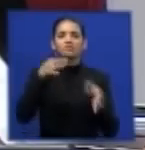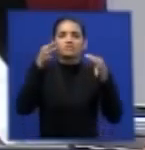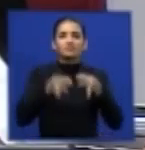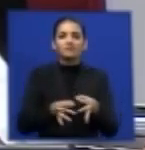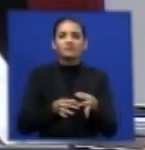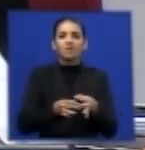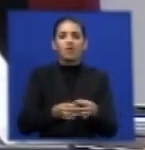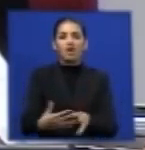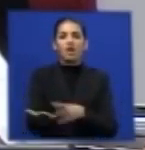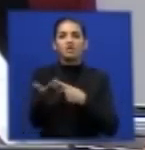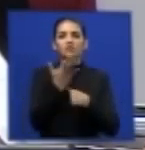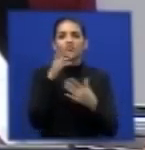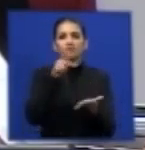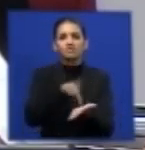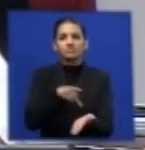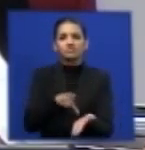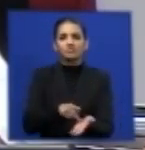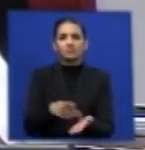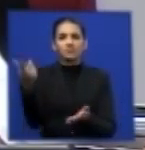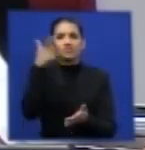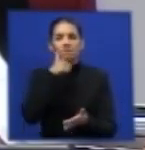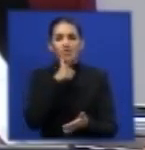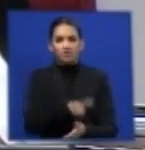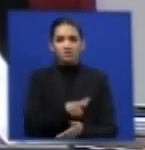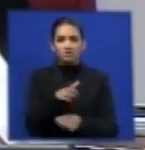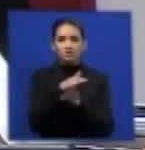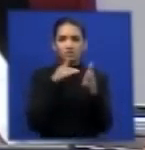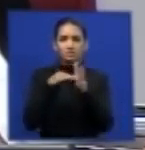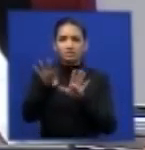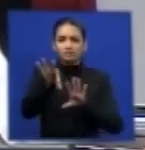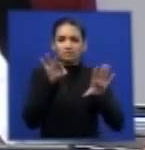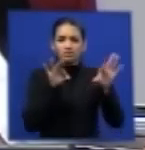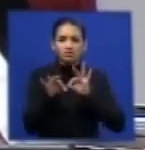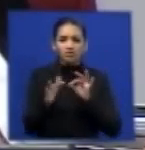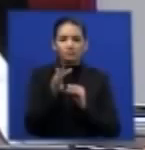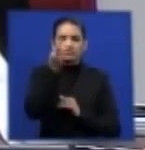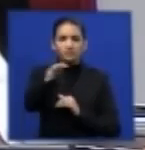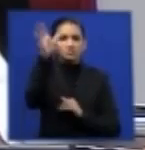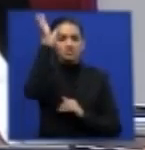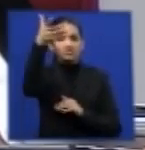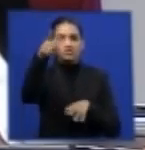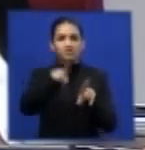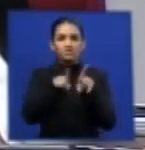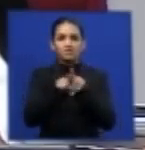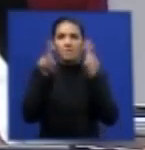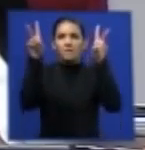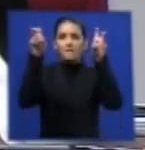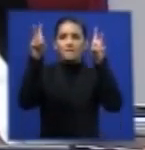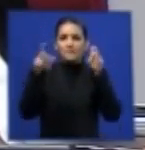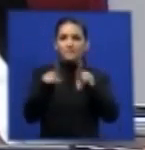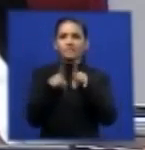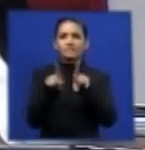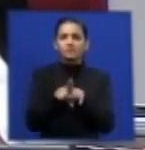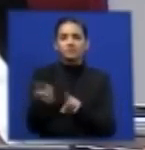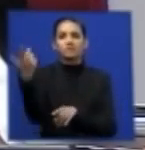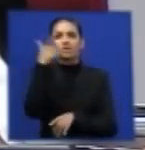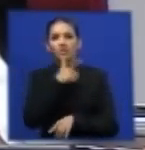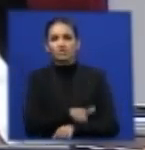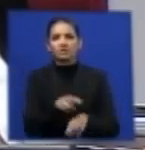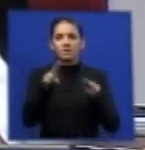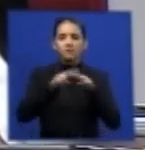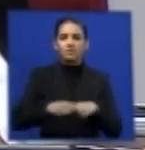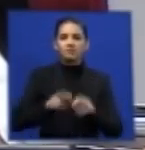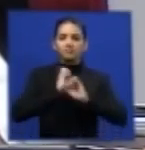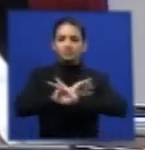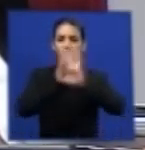ajudarão para que a tomada de decisões de decisão sobre este caso especificamente venha a se dar exatamente